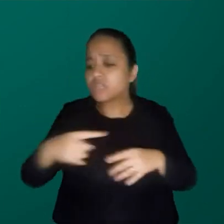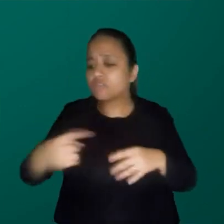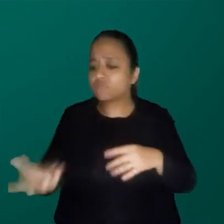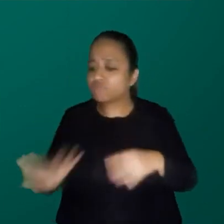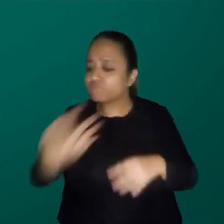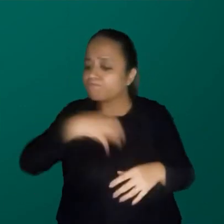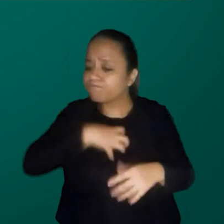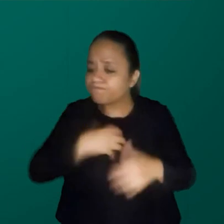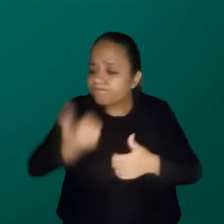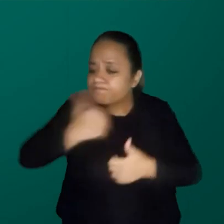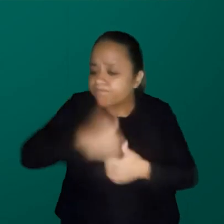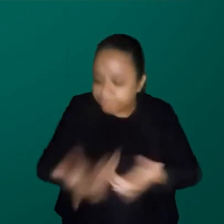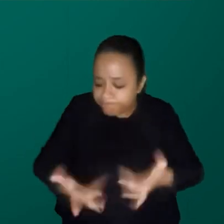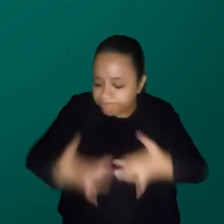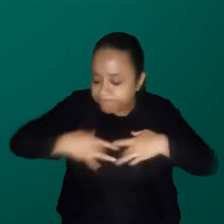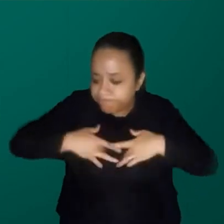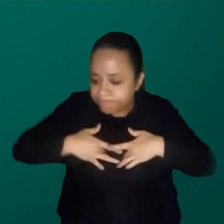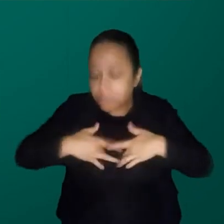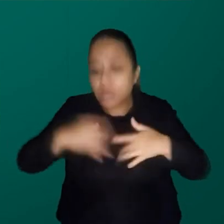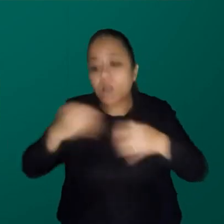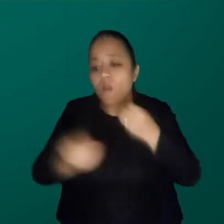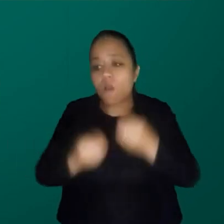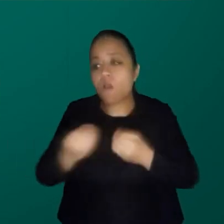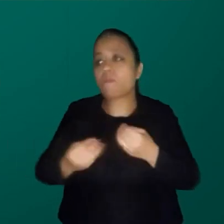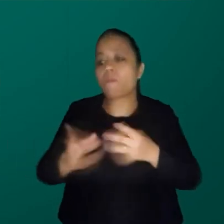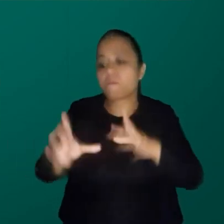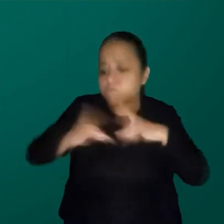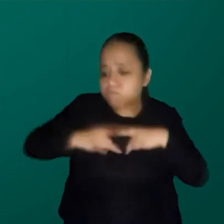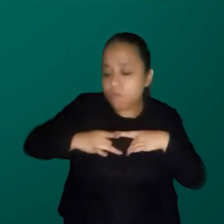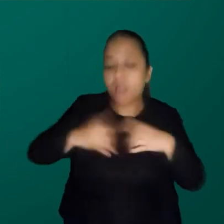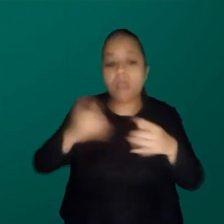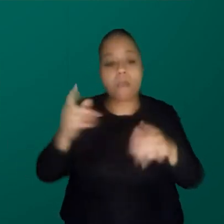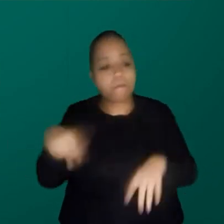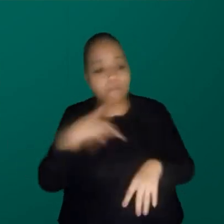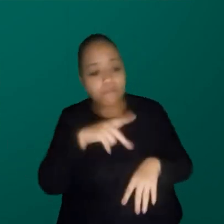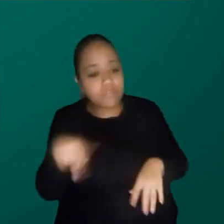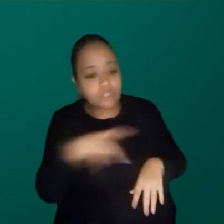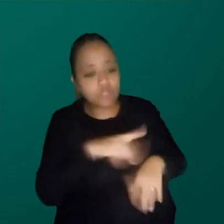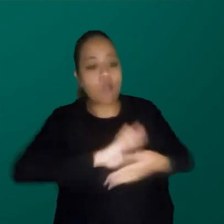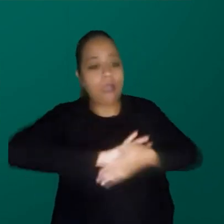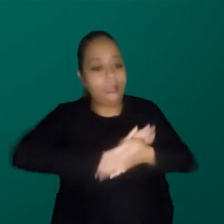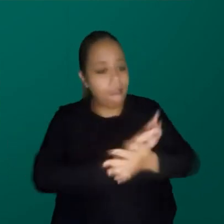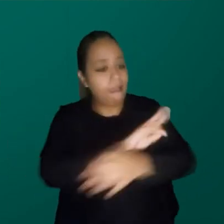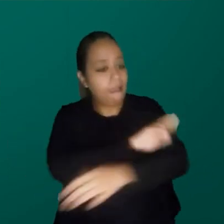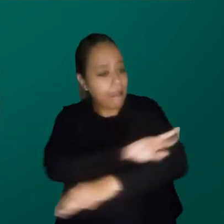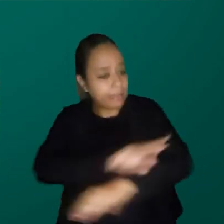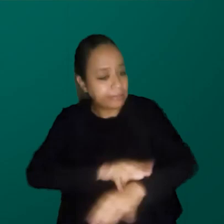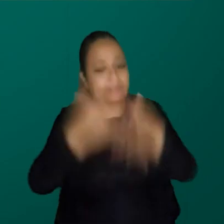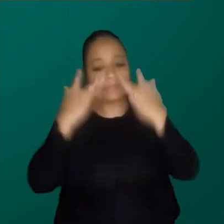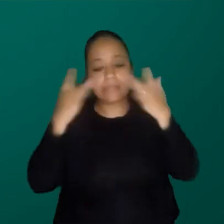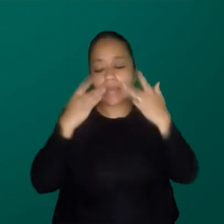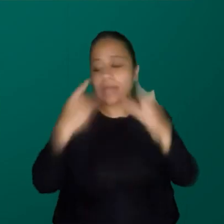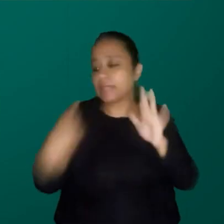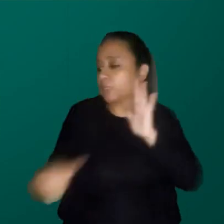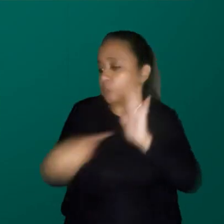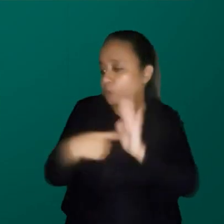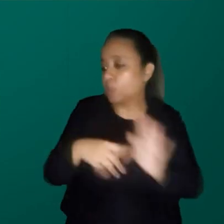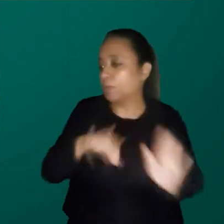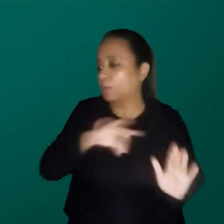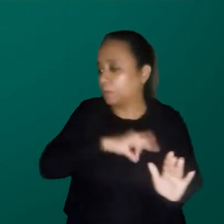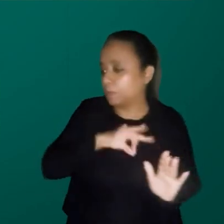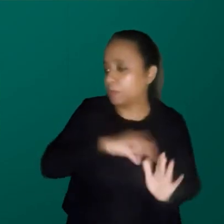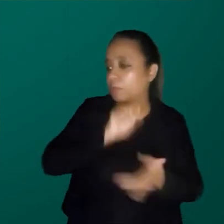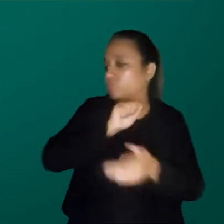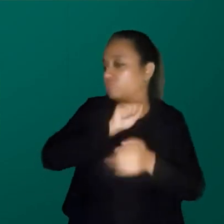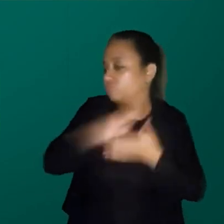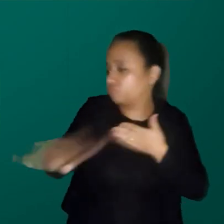gostariam que tivesse acontecido. Aí, como elas gostariam que tivesse acontecido, era que o professor, que foi racista, foi denunciado e